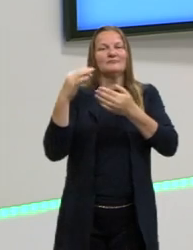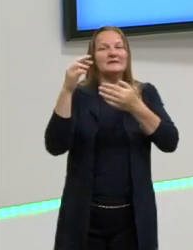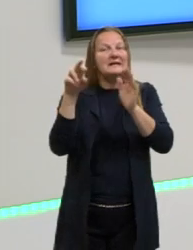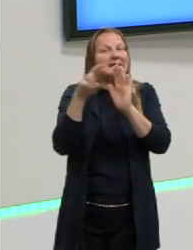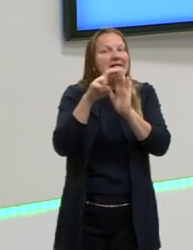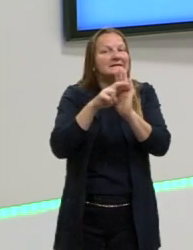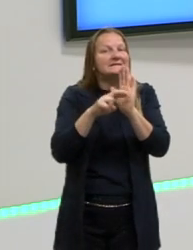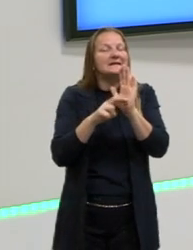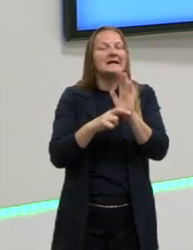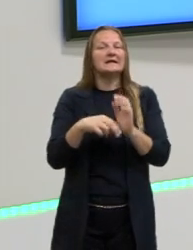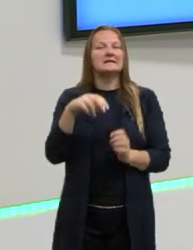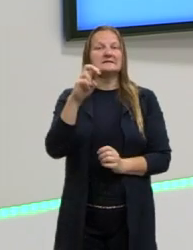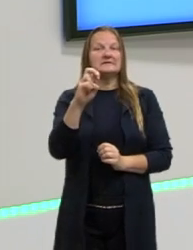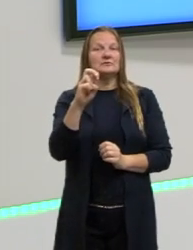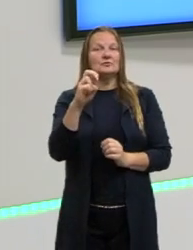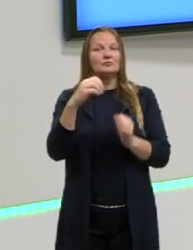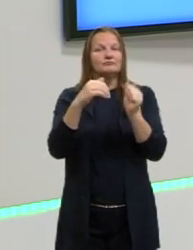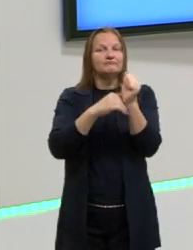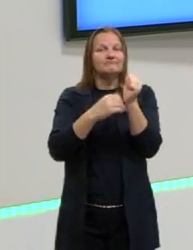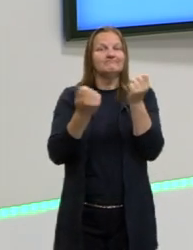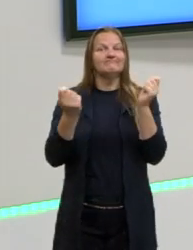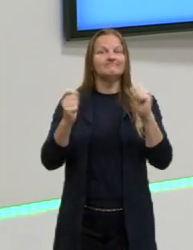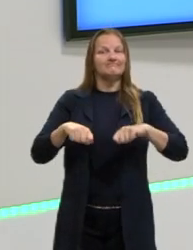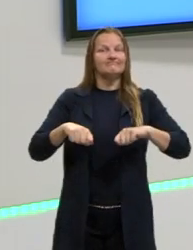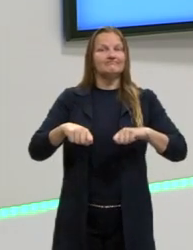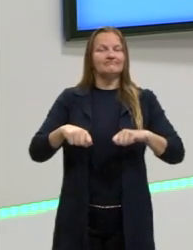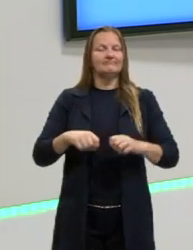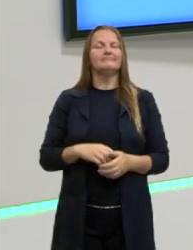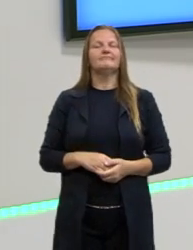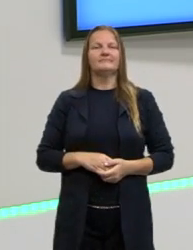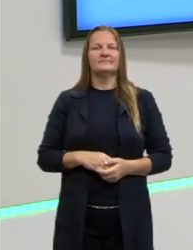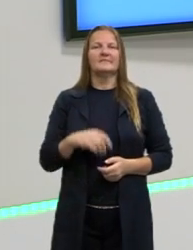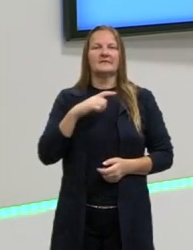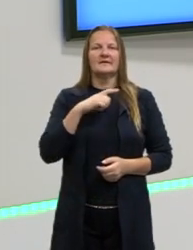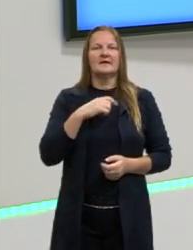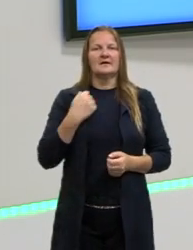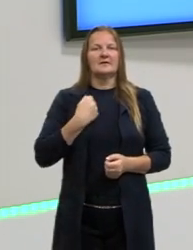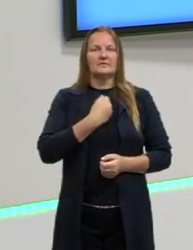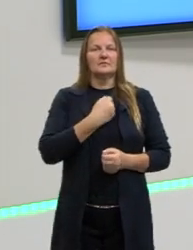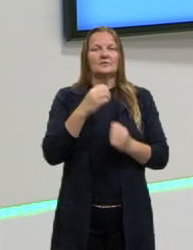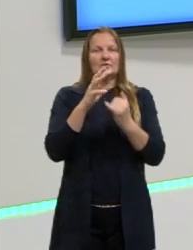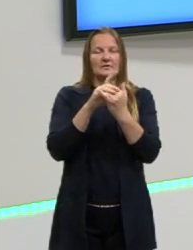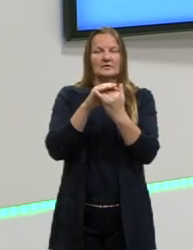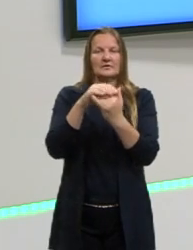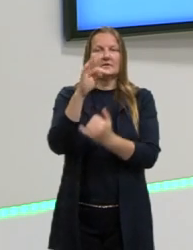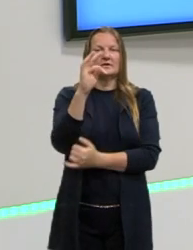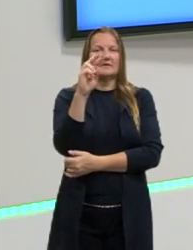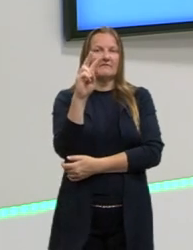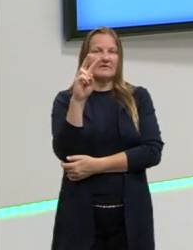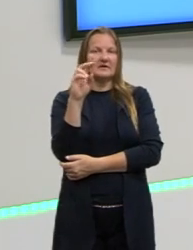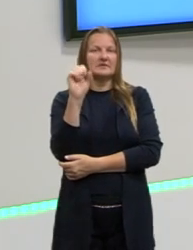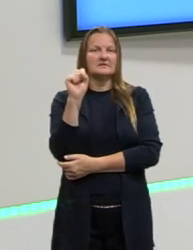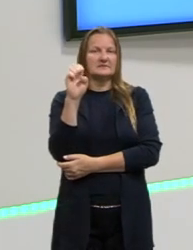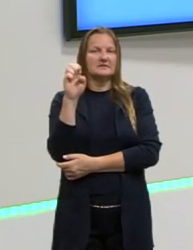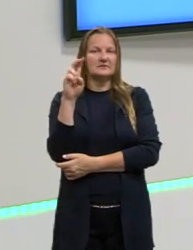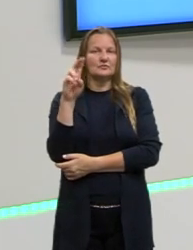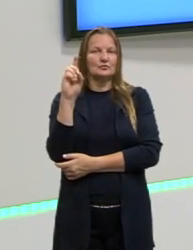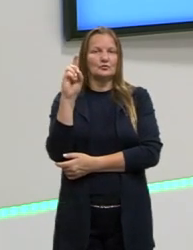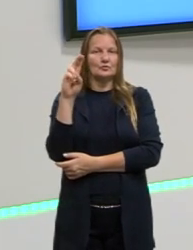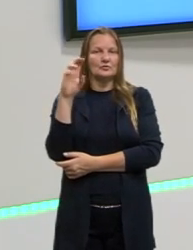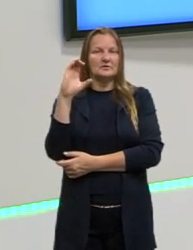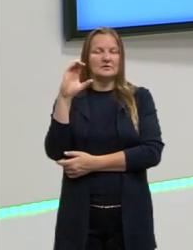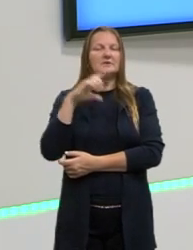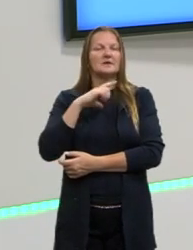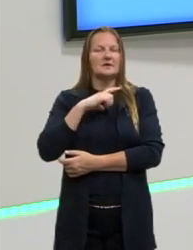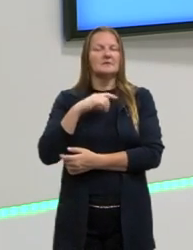5 competências, que a gente já viu os segredos e está lá nas aulas do canal da TV SeduqRS no YouTube. Então,